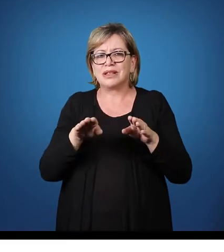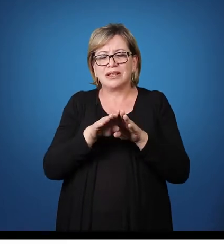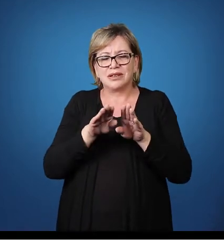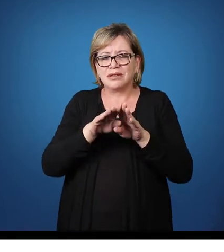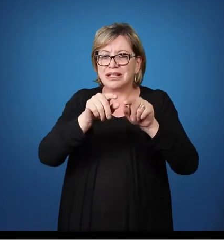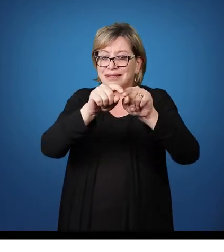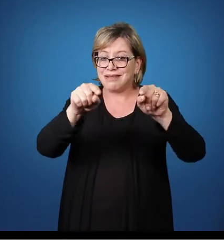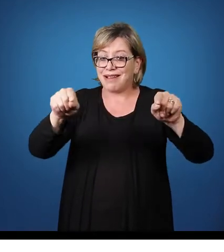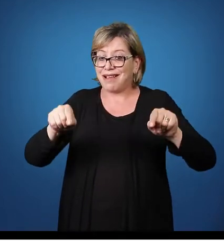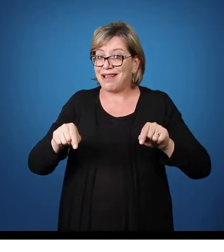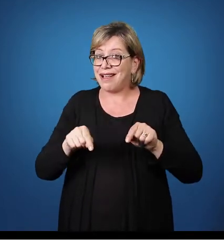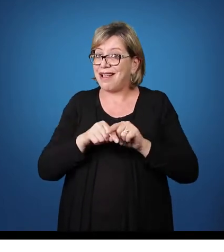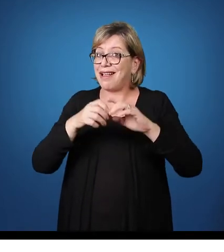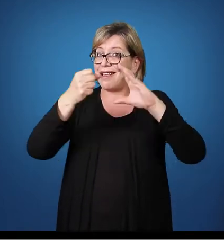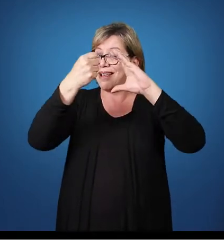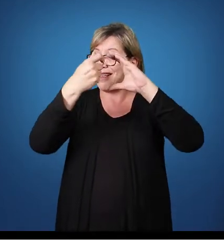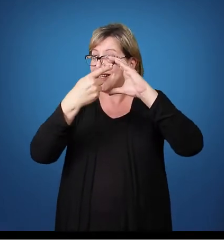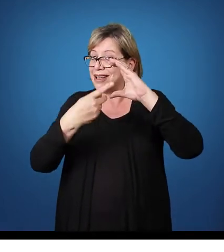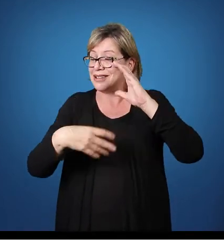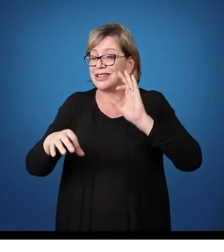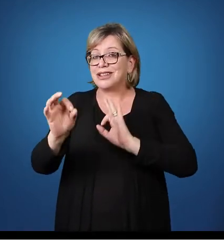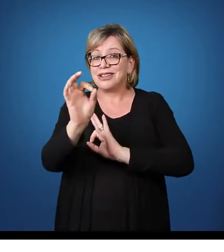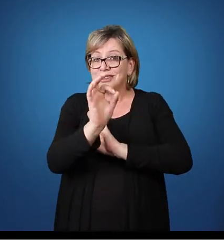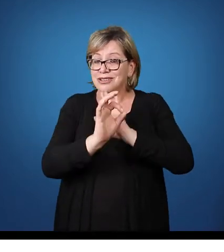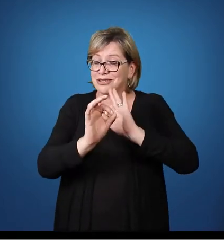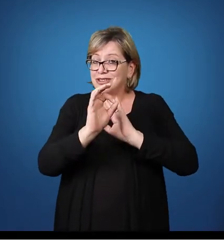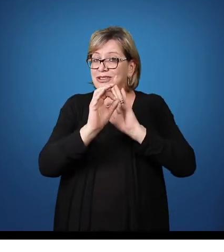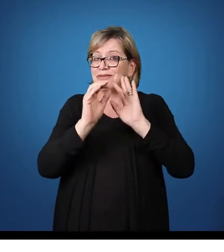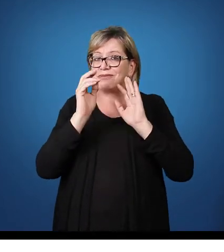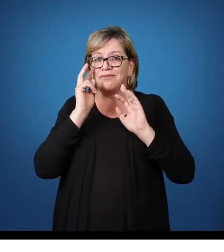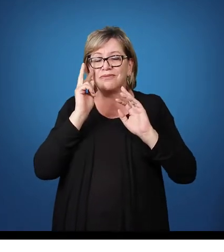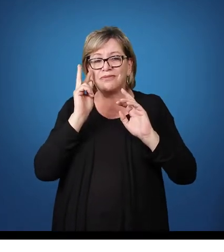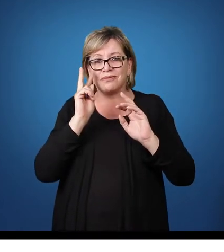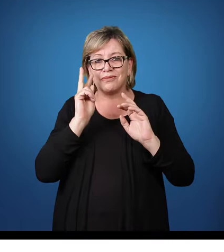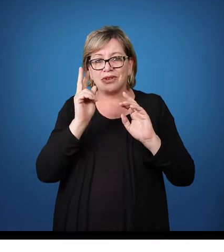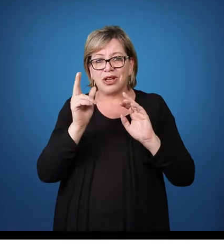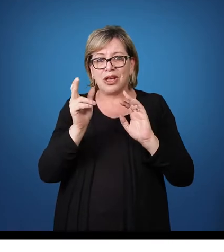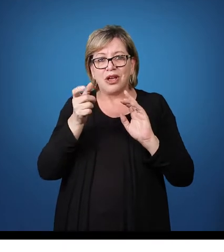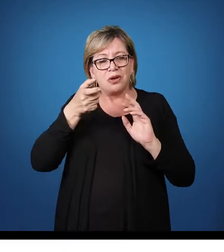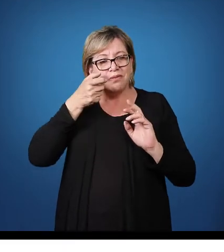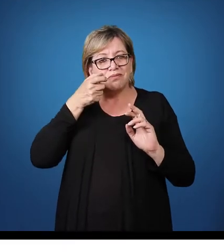sala de aula no momento de organizar o seu planejamento